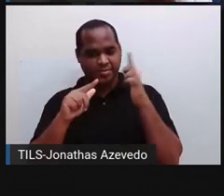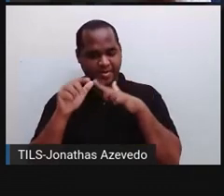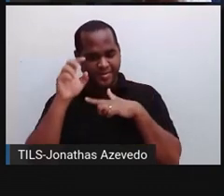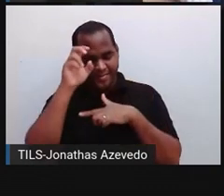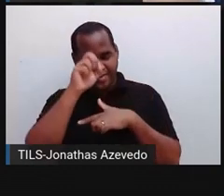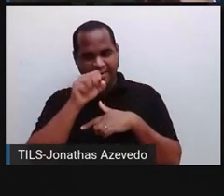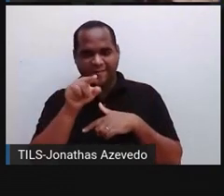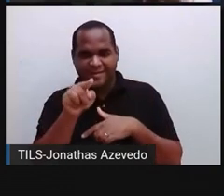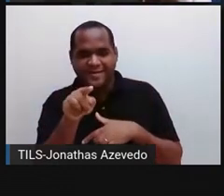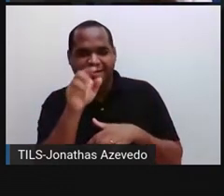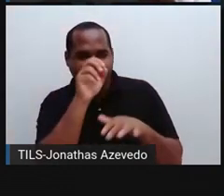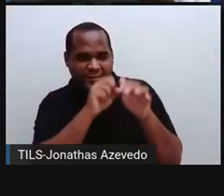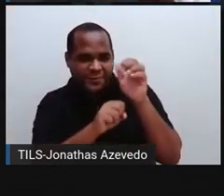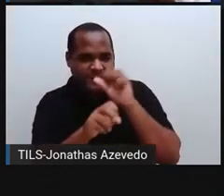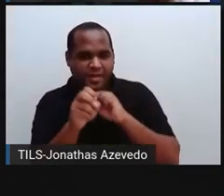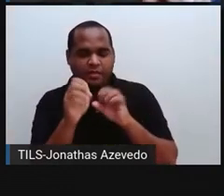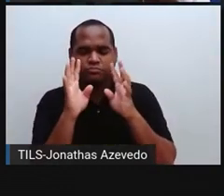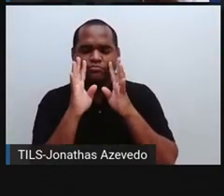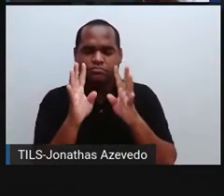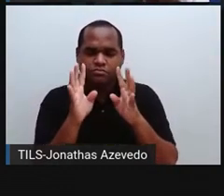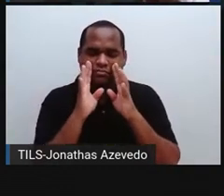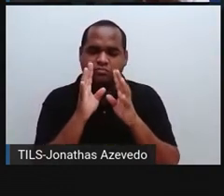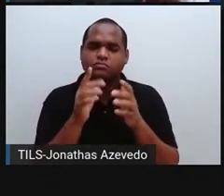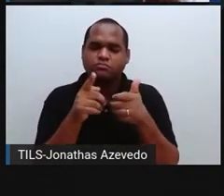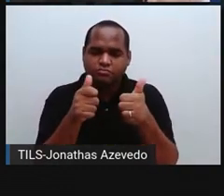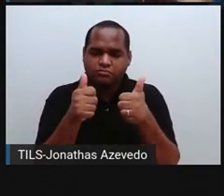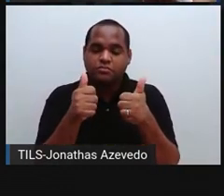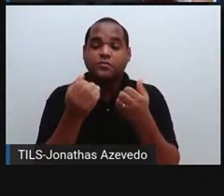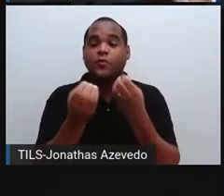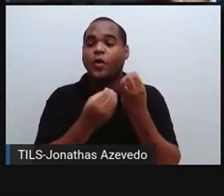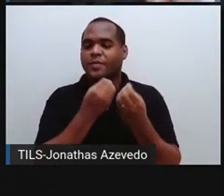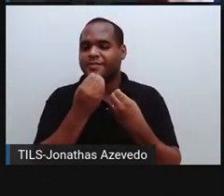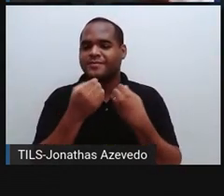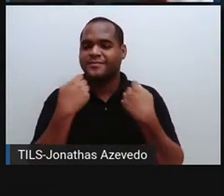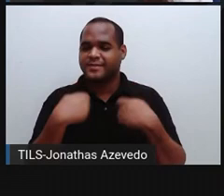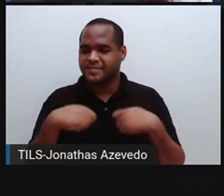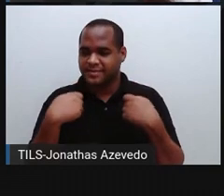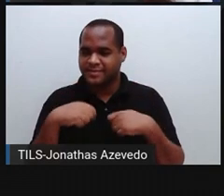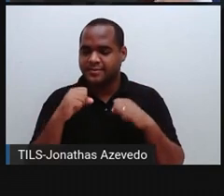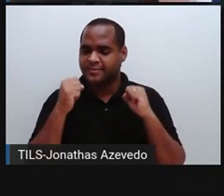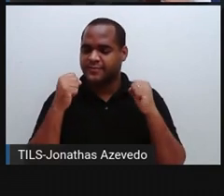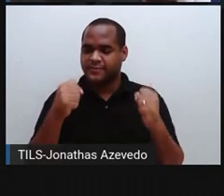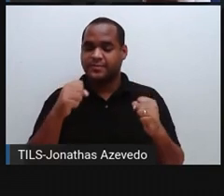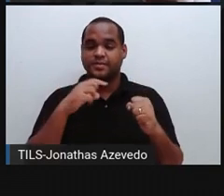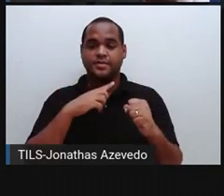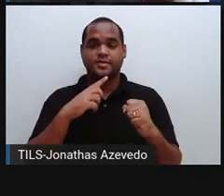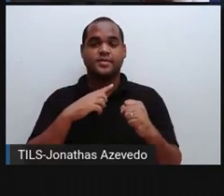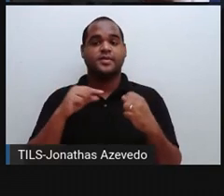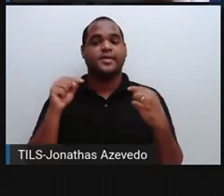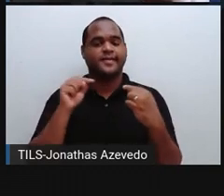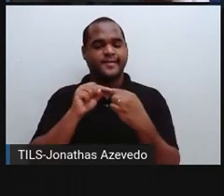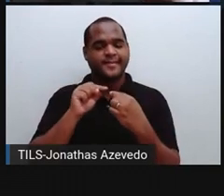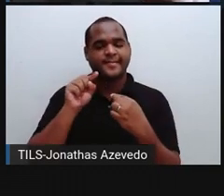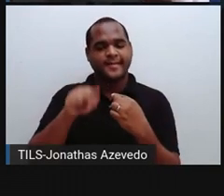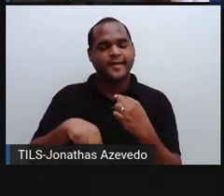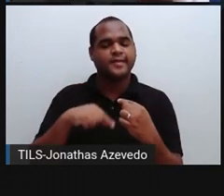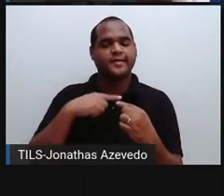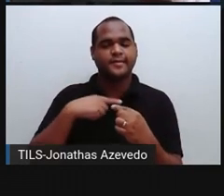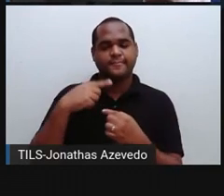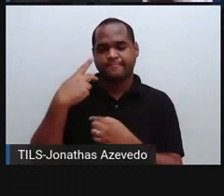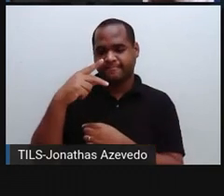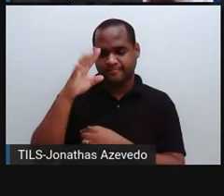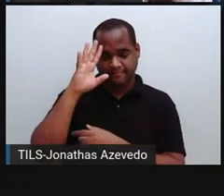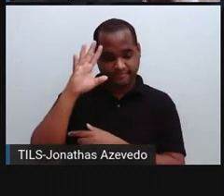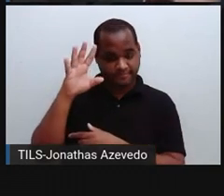Então, escutando essa aula, prestando atenção nessa aula, vocês precisam estar liberando a acetilcolina aí nos neurônios de vocês para cair na corrente